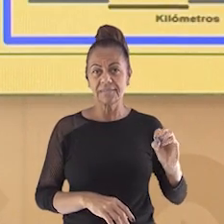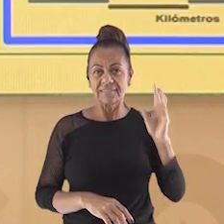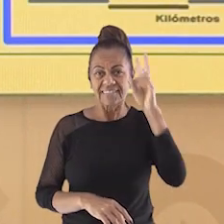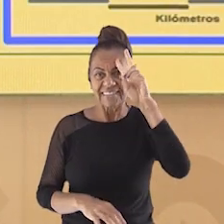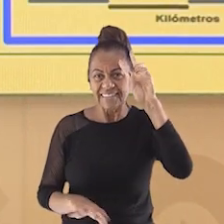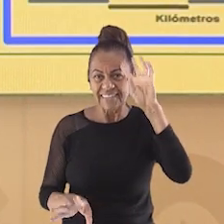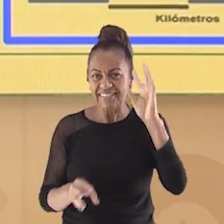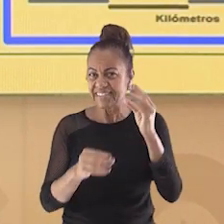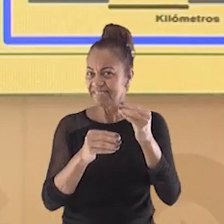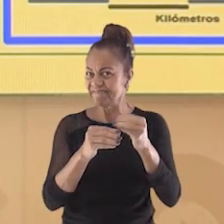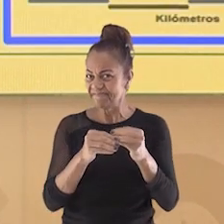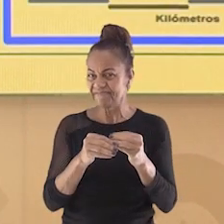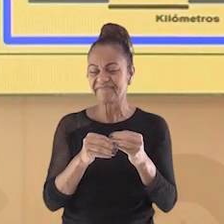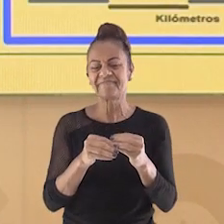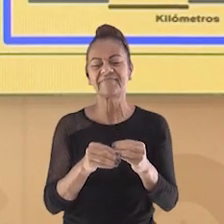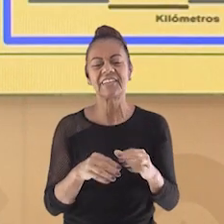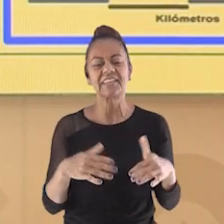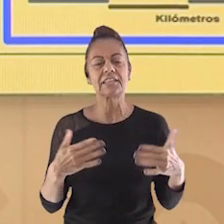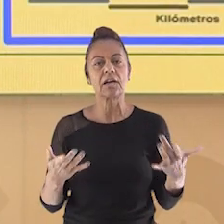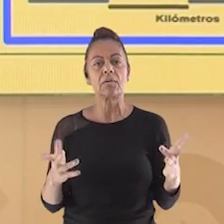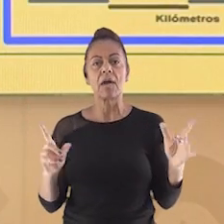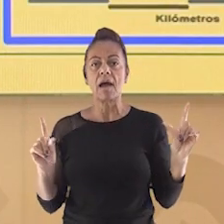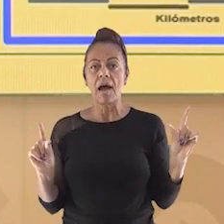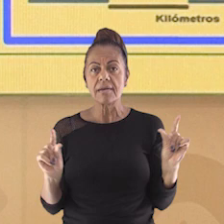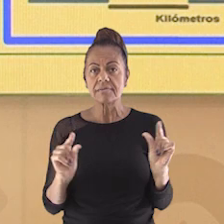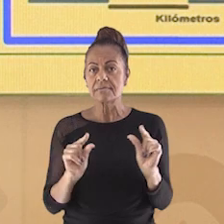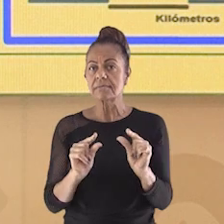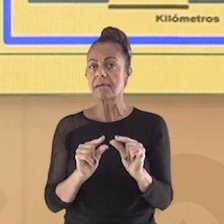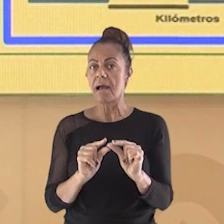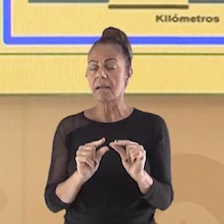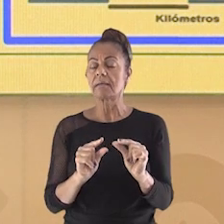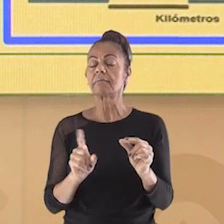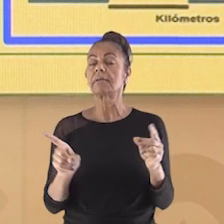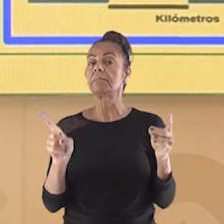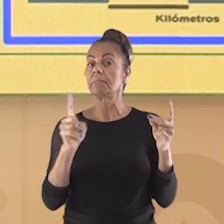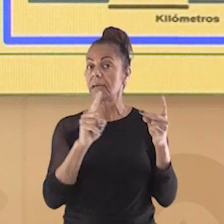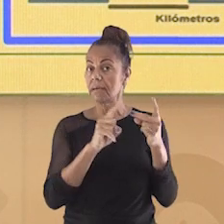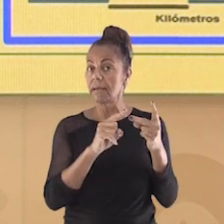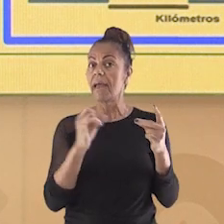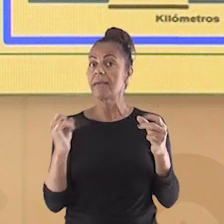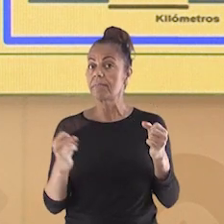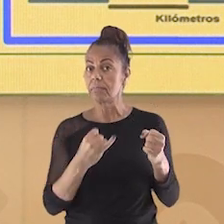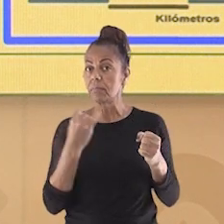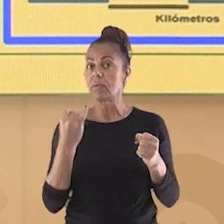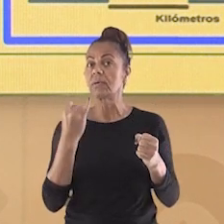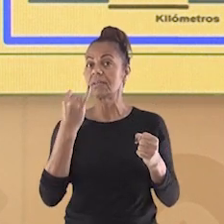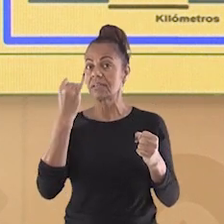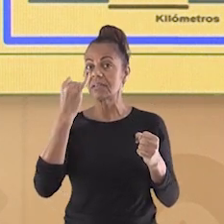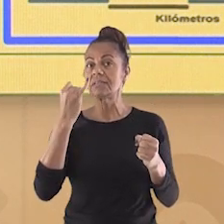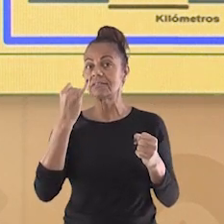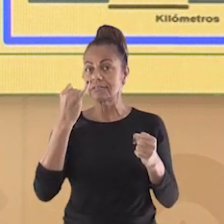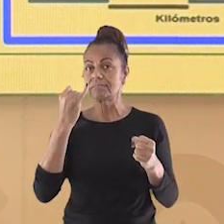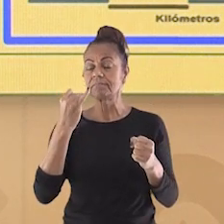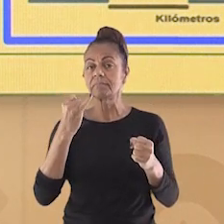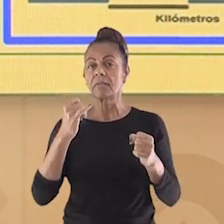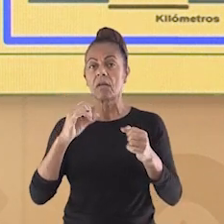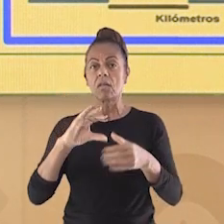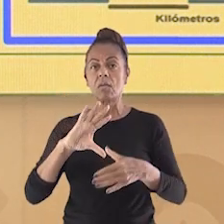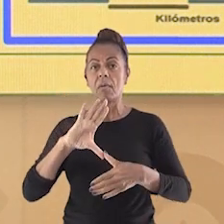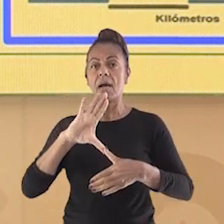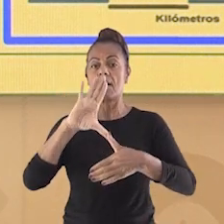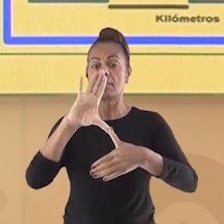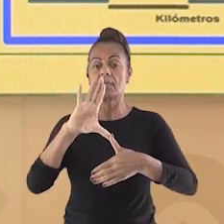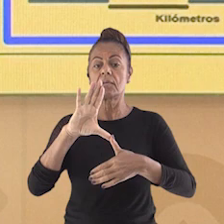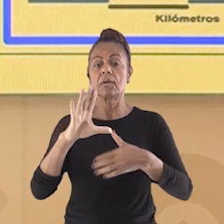A escala é um outro elemento muito importante do mapa, pois ele indica a proporção em que o mapa se